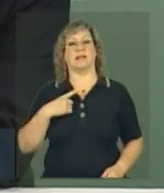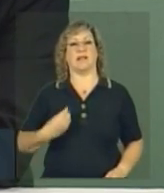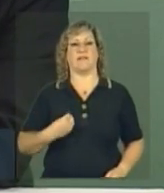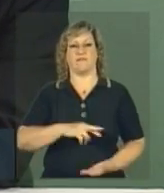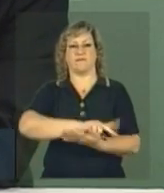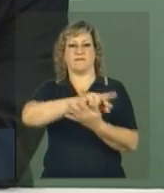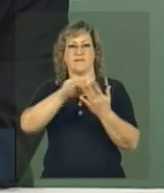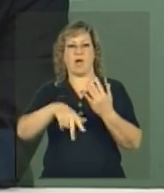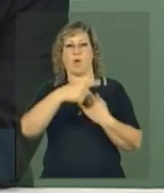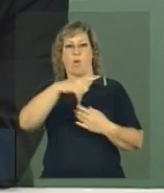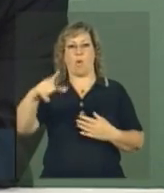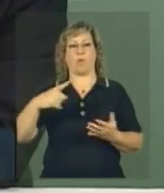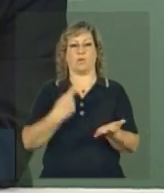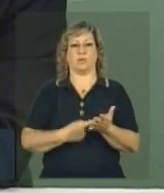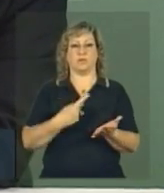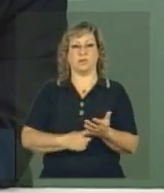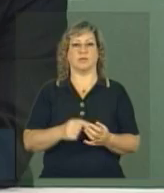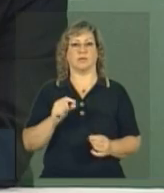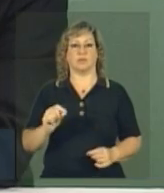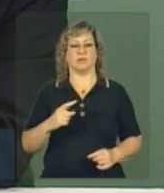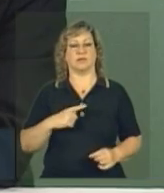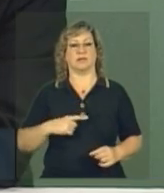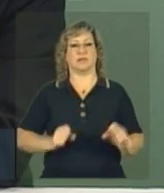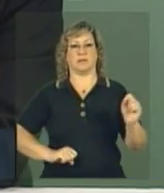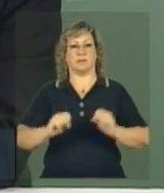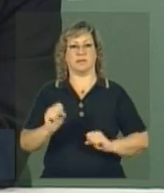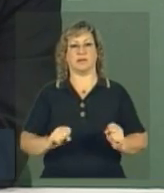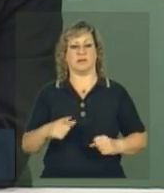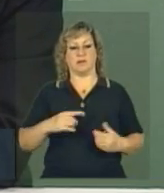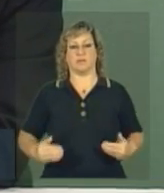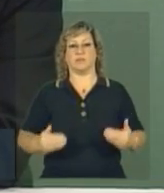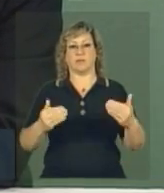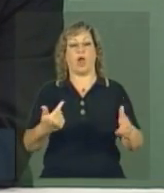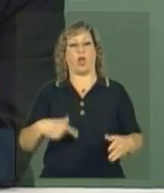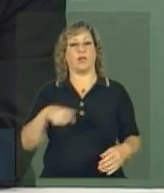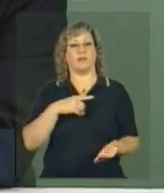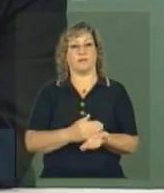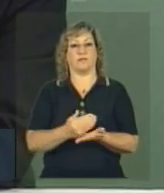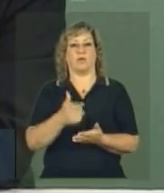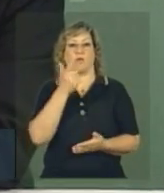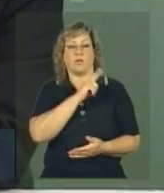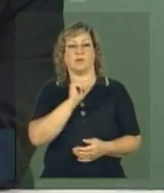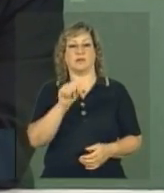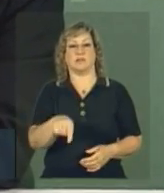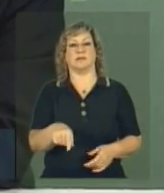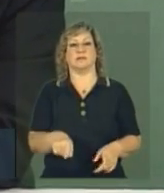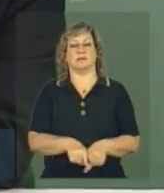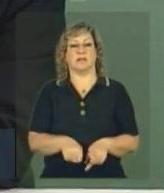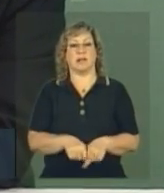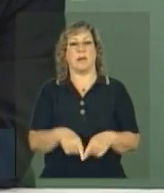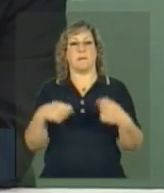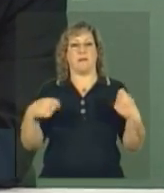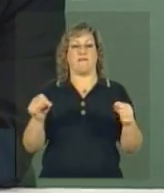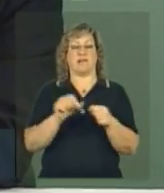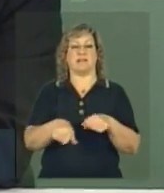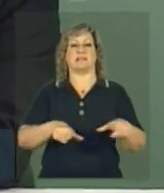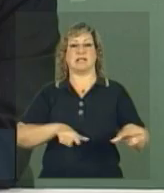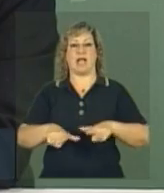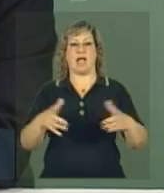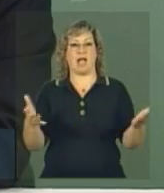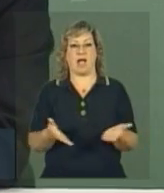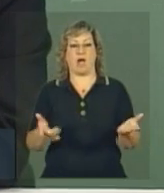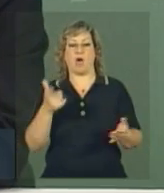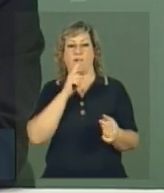vários outros acordos empresariais que estão em andamento. Portanto, nós podemos ir além disso, que nós já chegamos. Nós temos que fazer o trabalho agora para poder